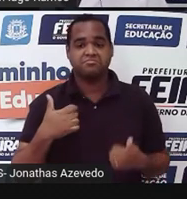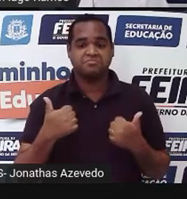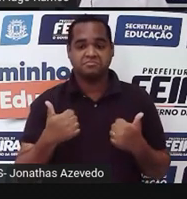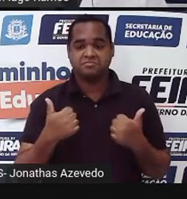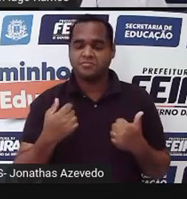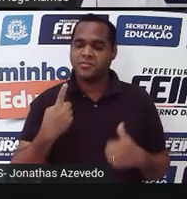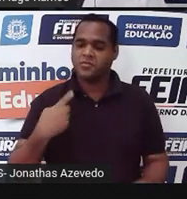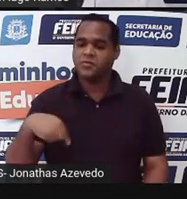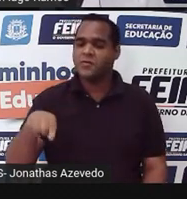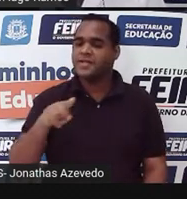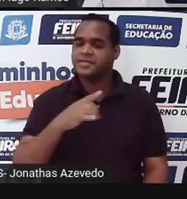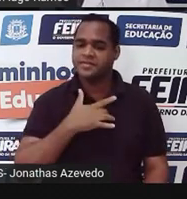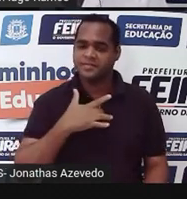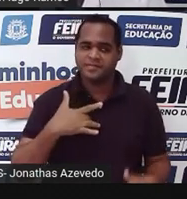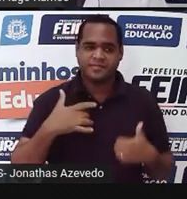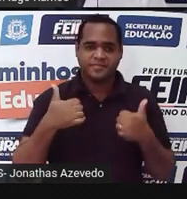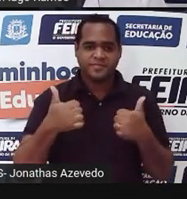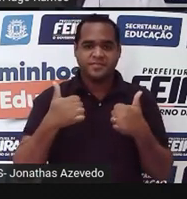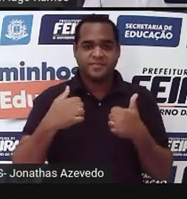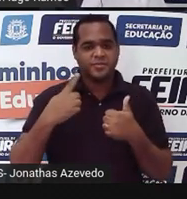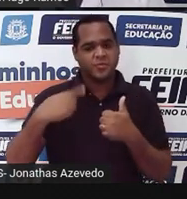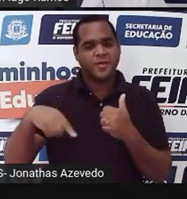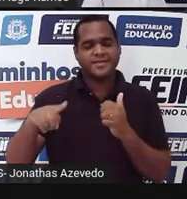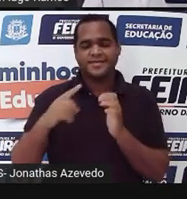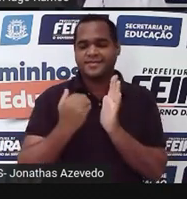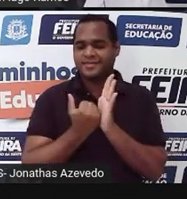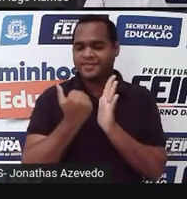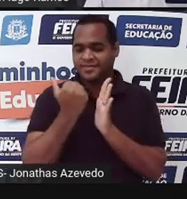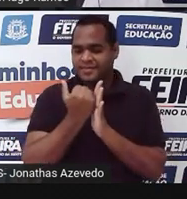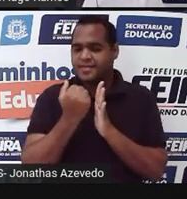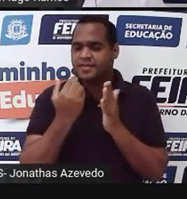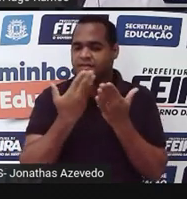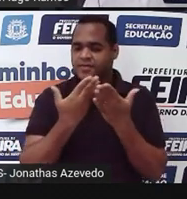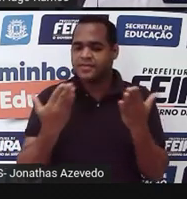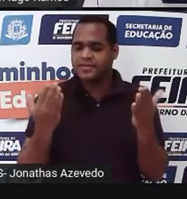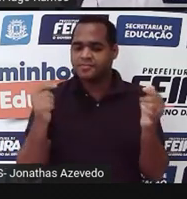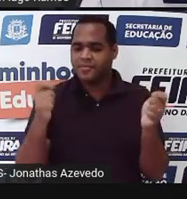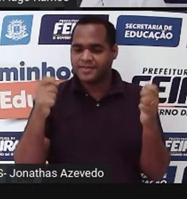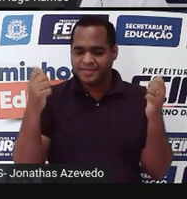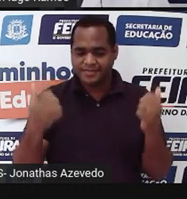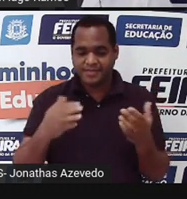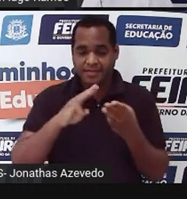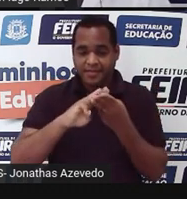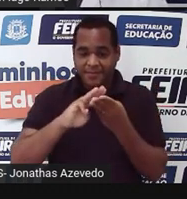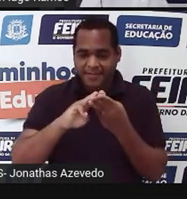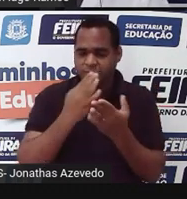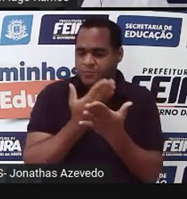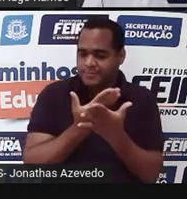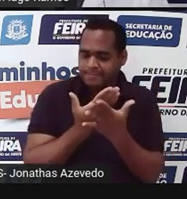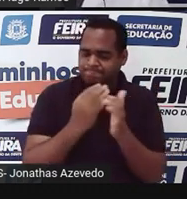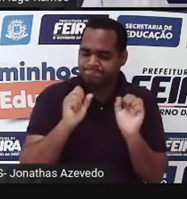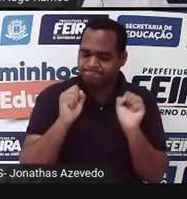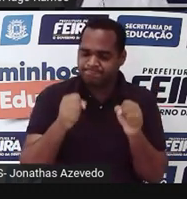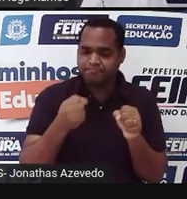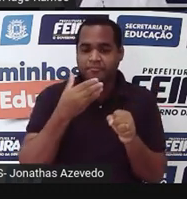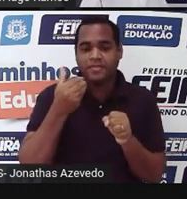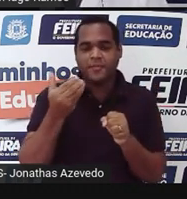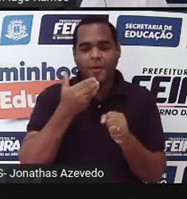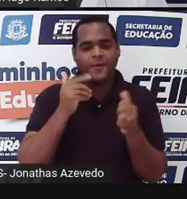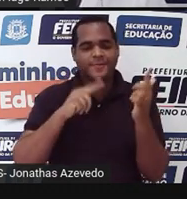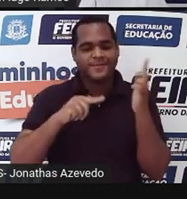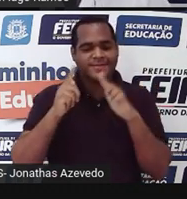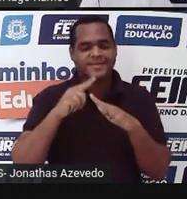Tudo bem conosco? Mais um momento onde a gente vai estudar matemática da melhor maneira que a gente conseguir,